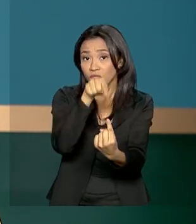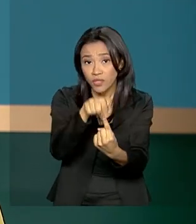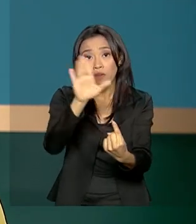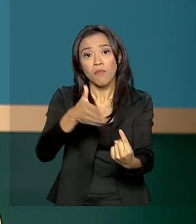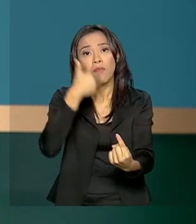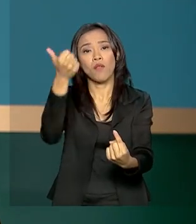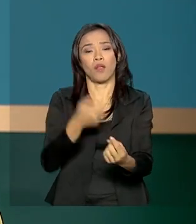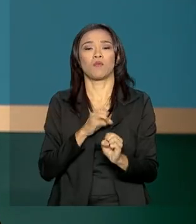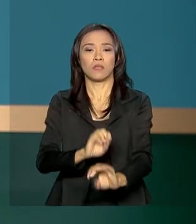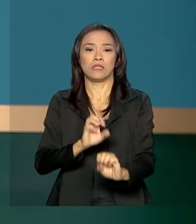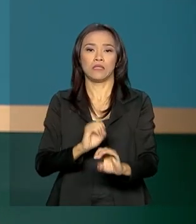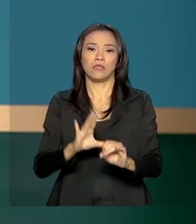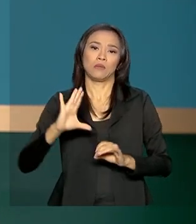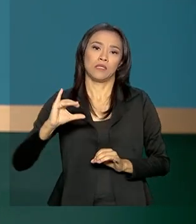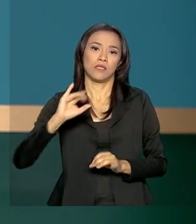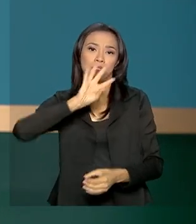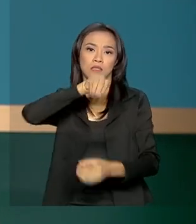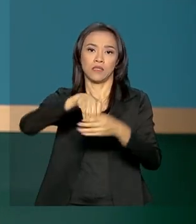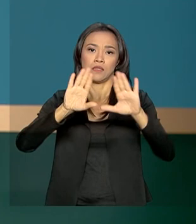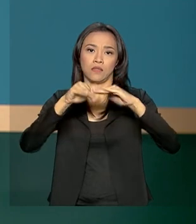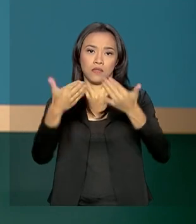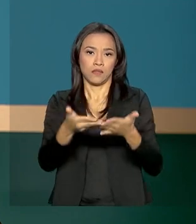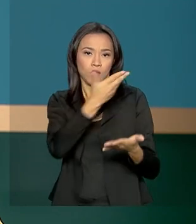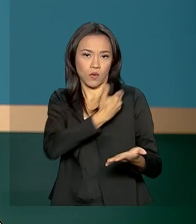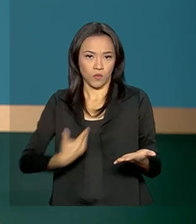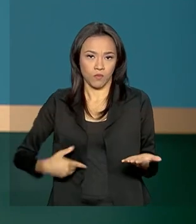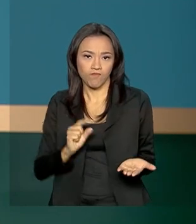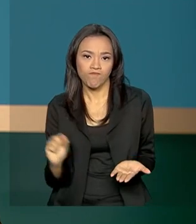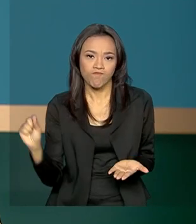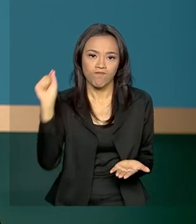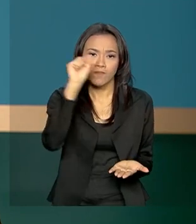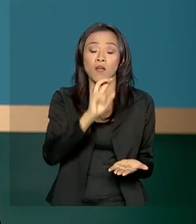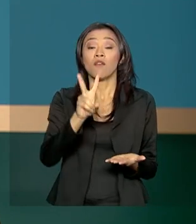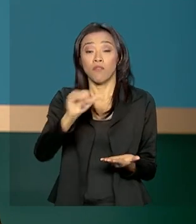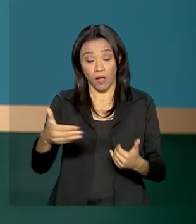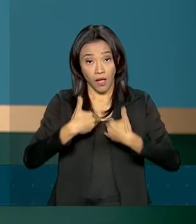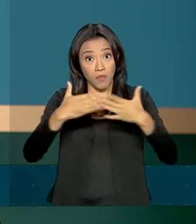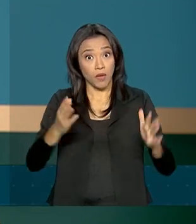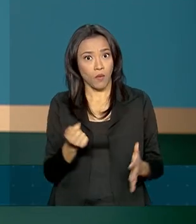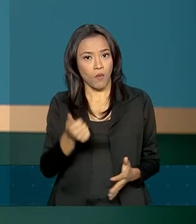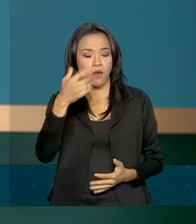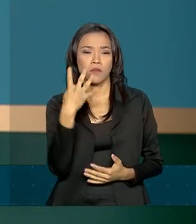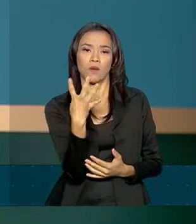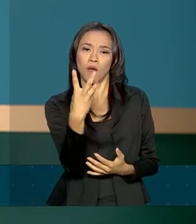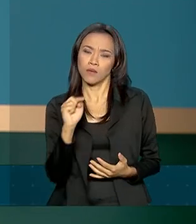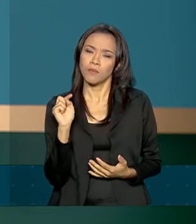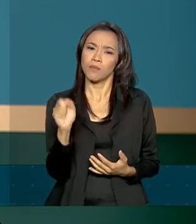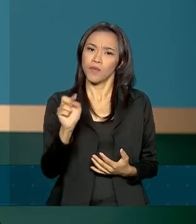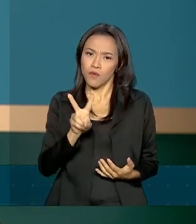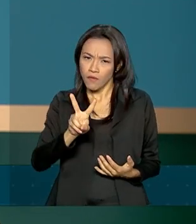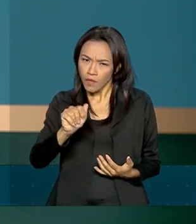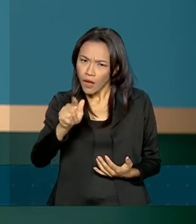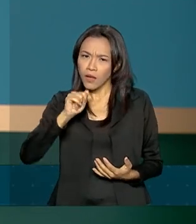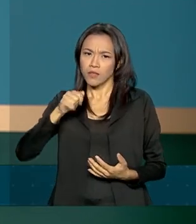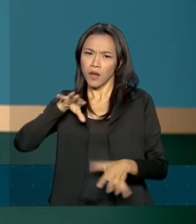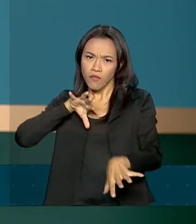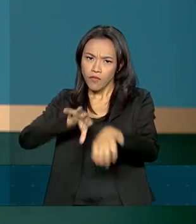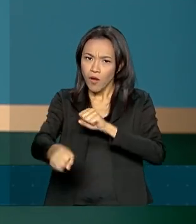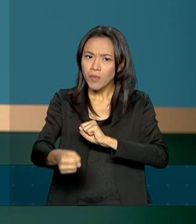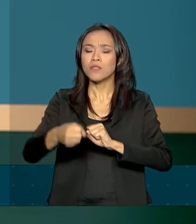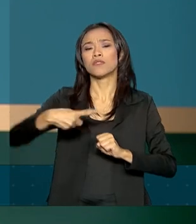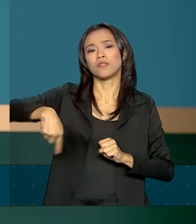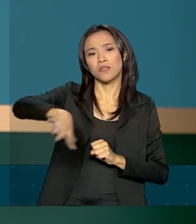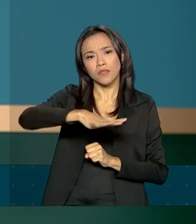ciências nas escolas públicas. A iniciativa vai abrir quase 4 mil vagas para a formação de docentes do